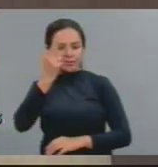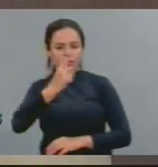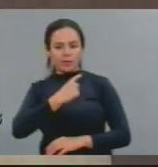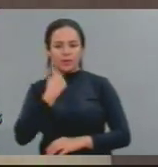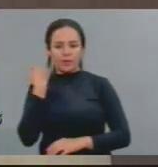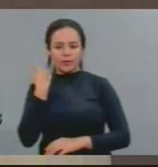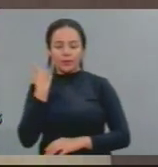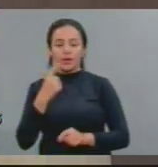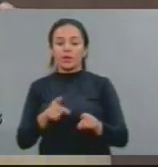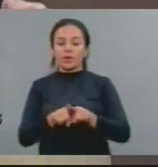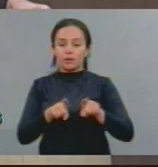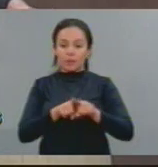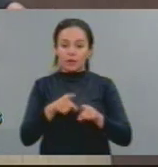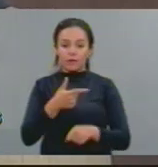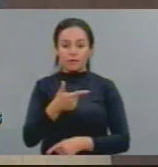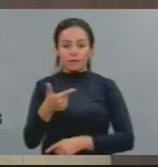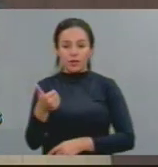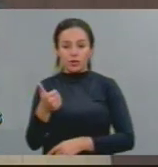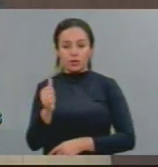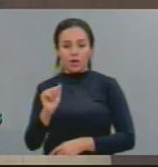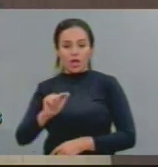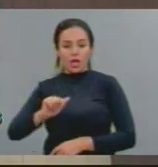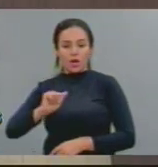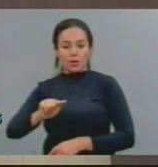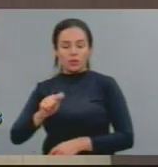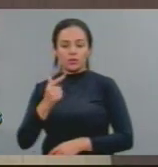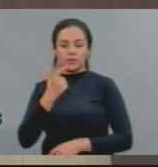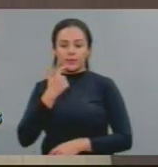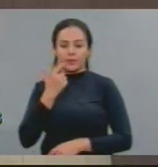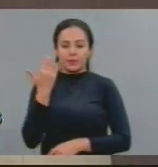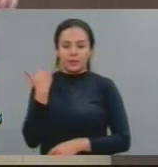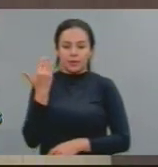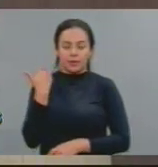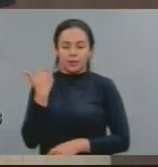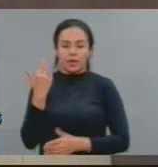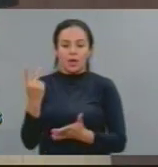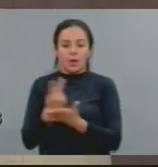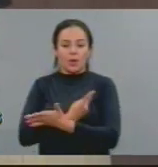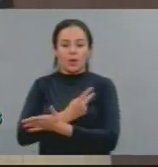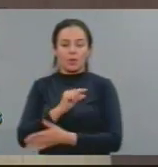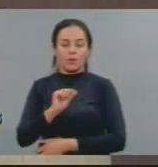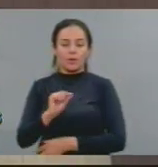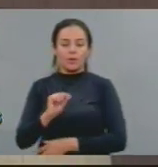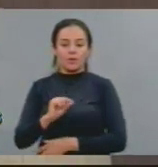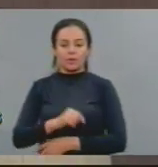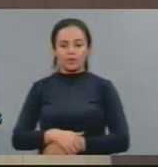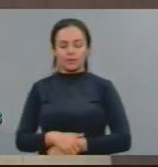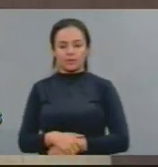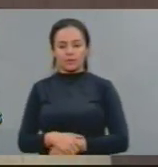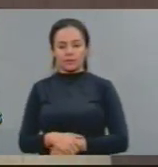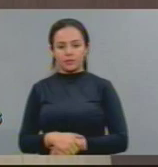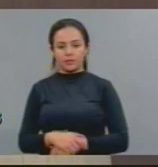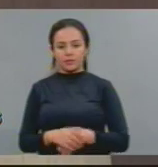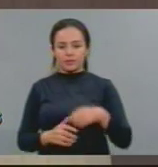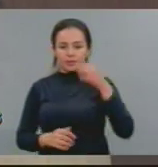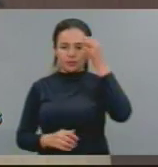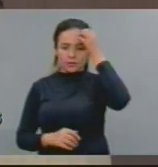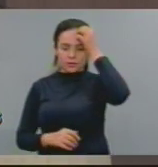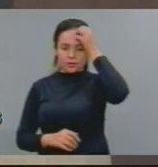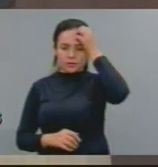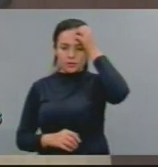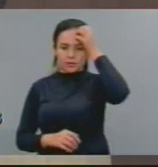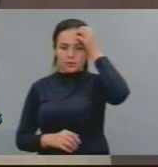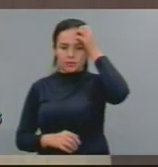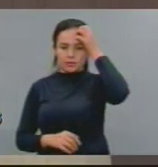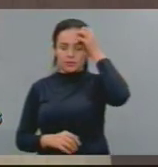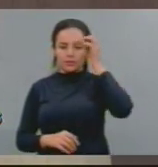último, foram pronunciados, para quem não é do direito, a pronúncia